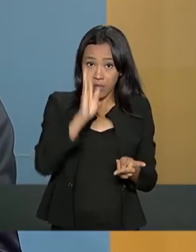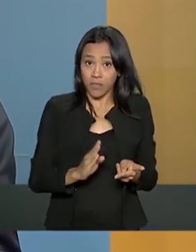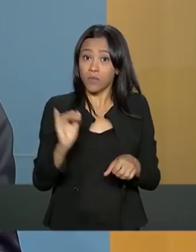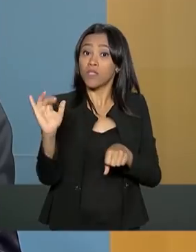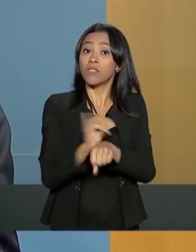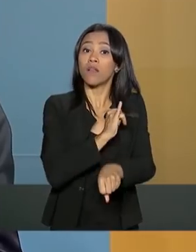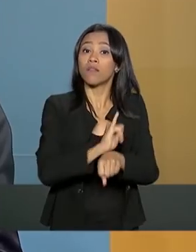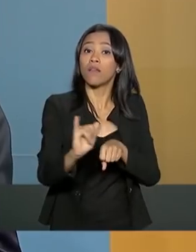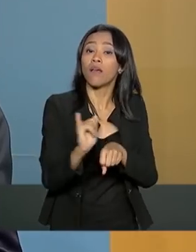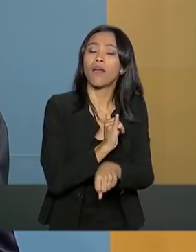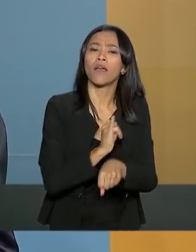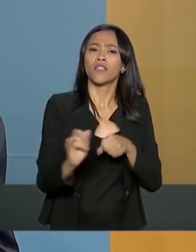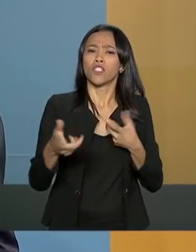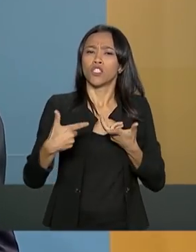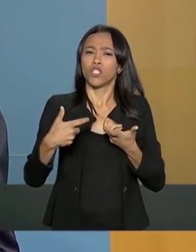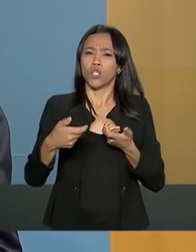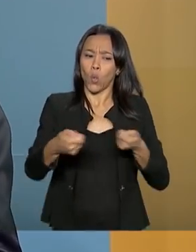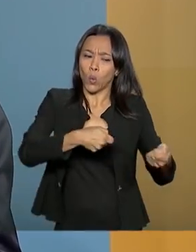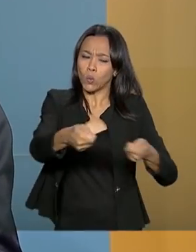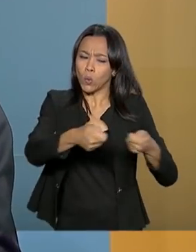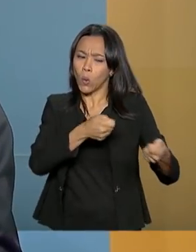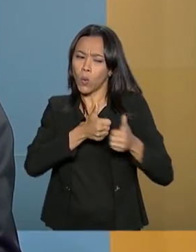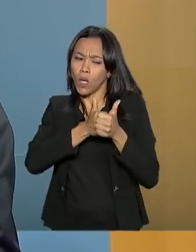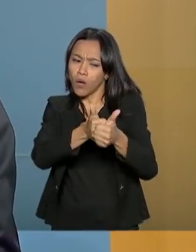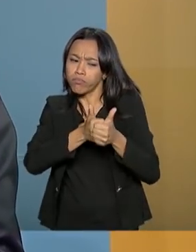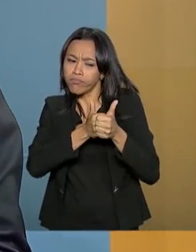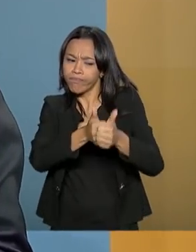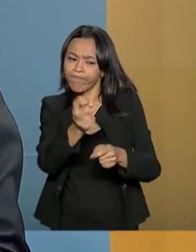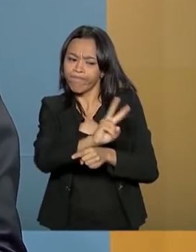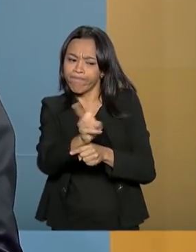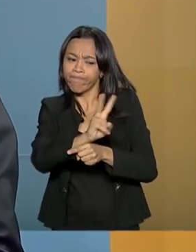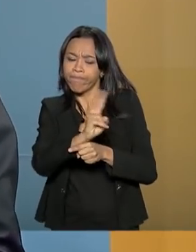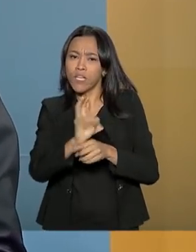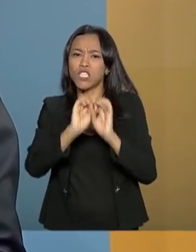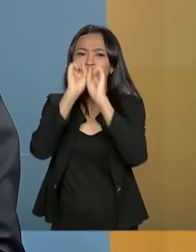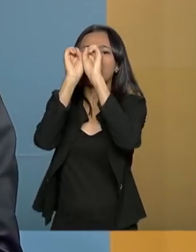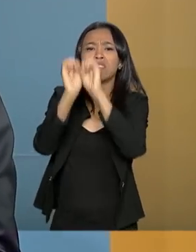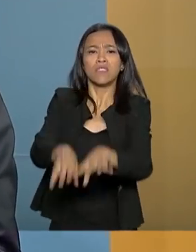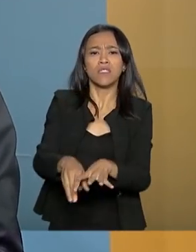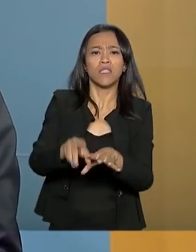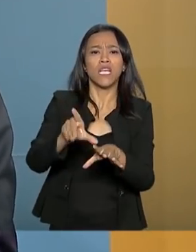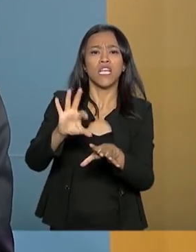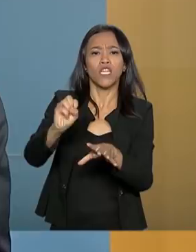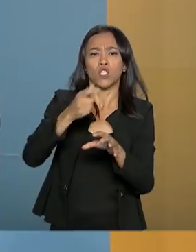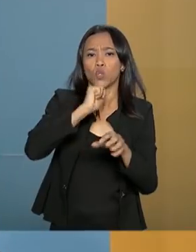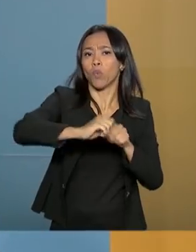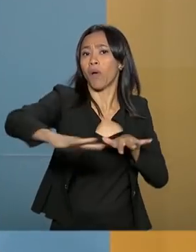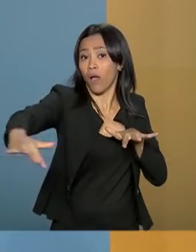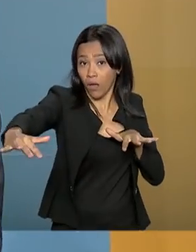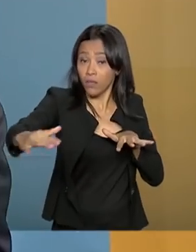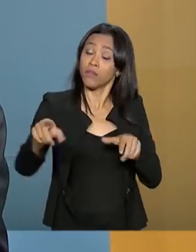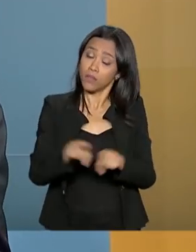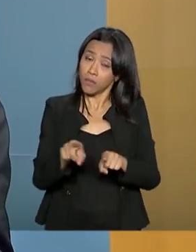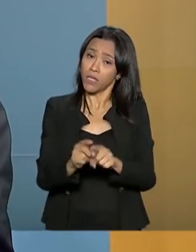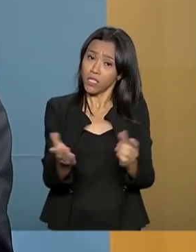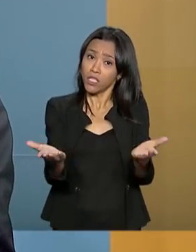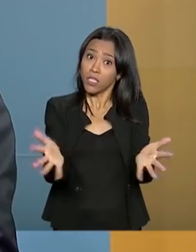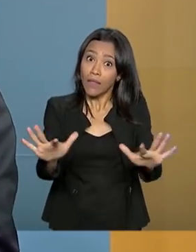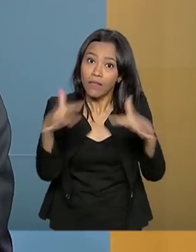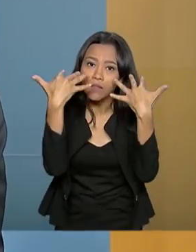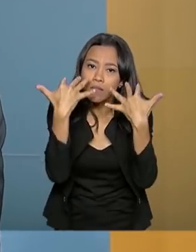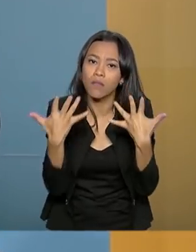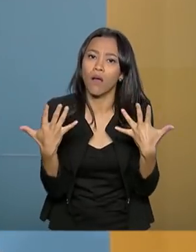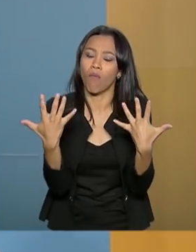de controle e monitoramento desse lixo no mar. Mas é um papel de chamar atenção e guiar o